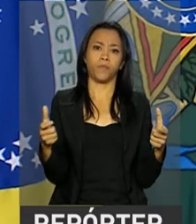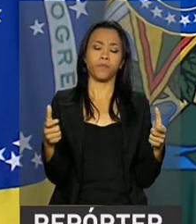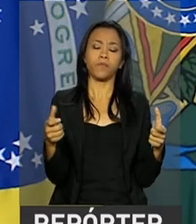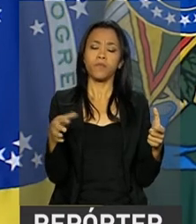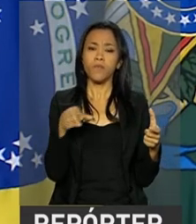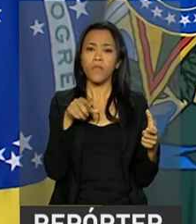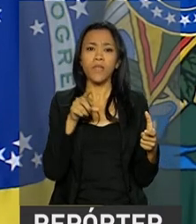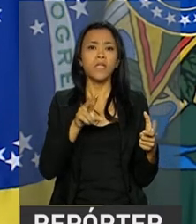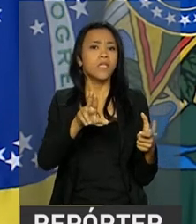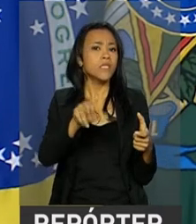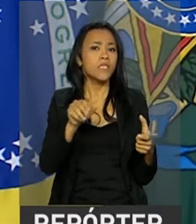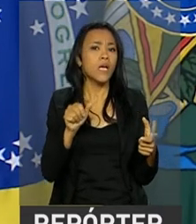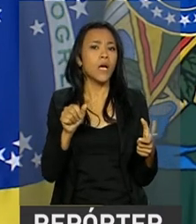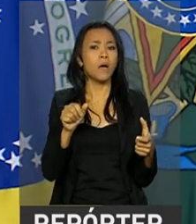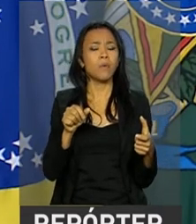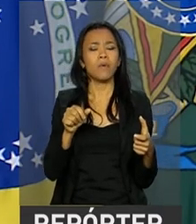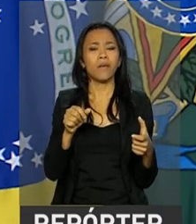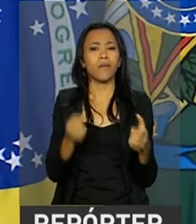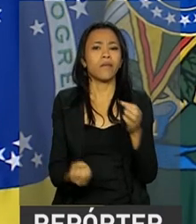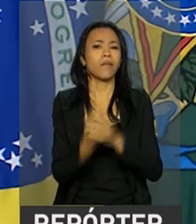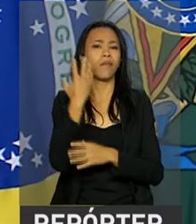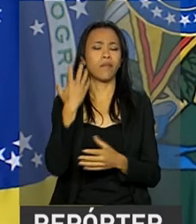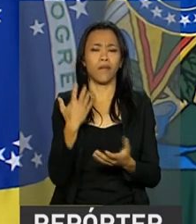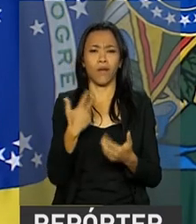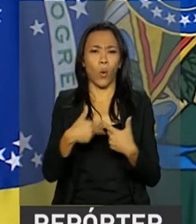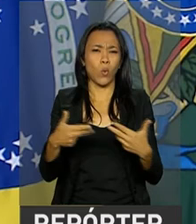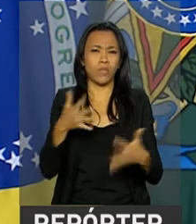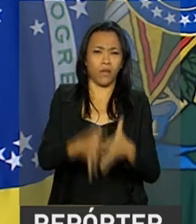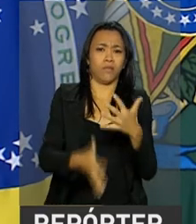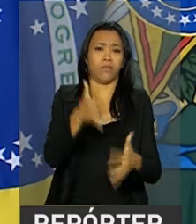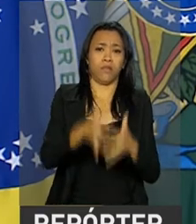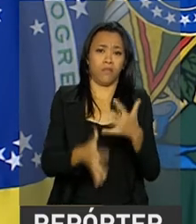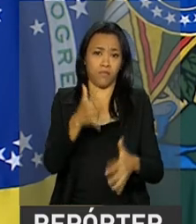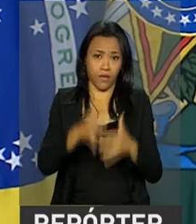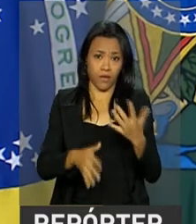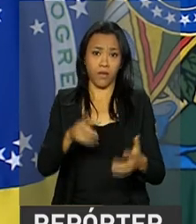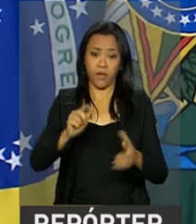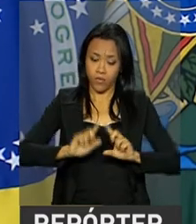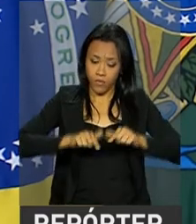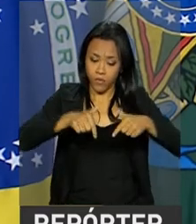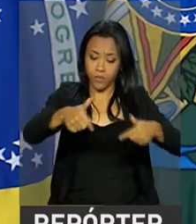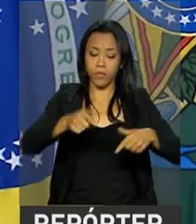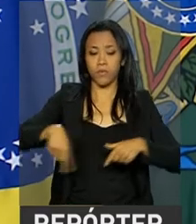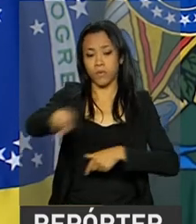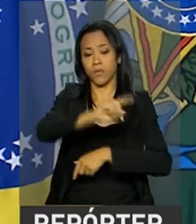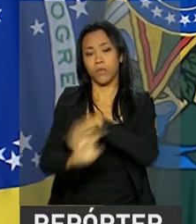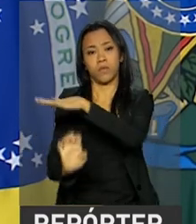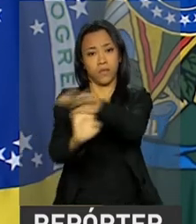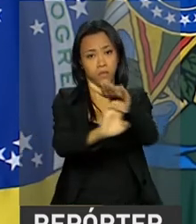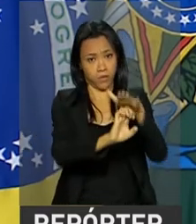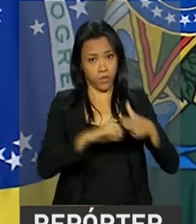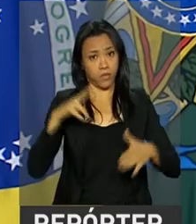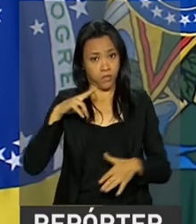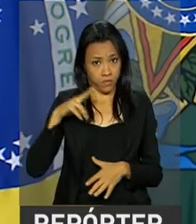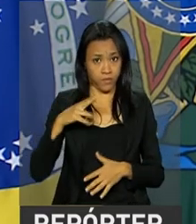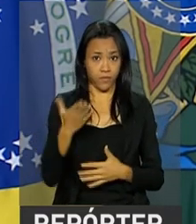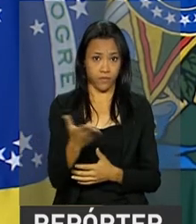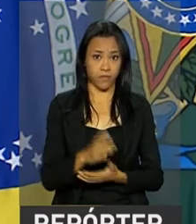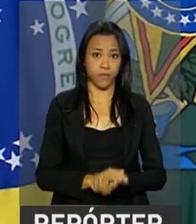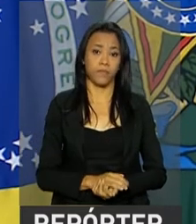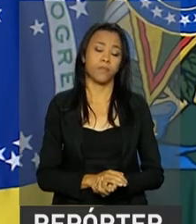impedir ou criar obstáculos à iniciativa privada, honesta e empreendedora.